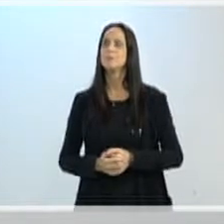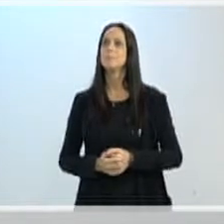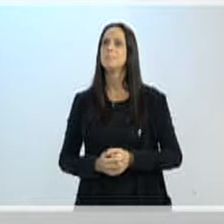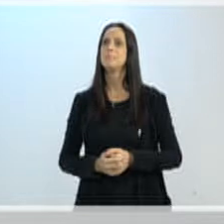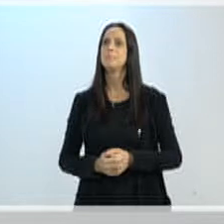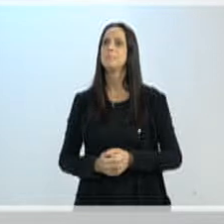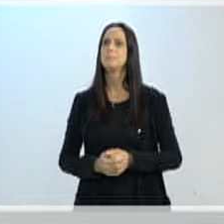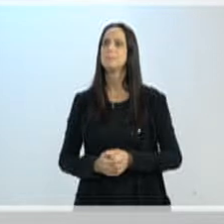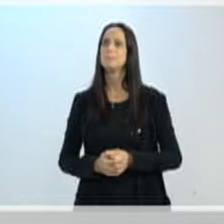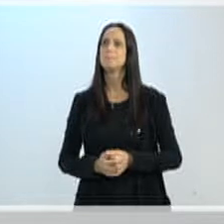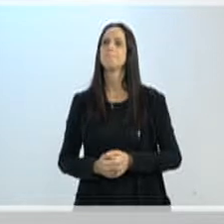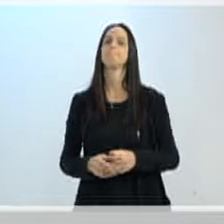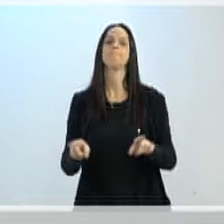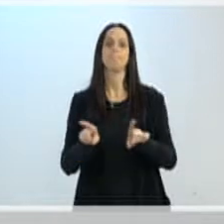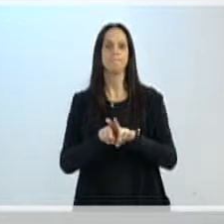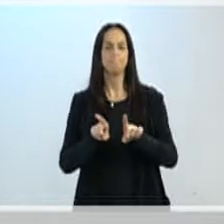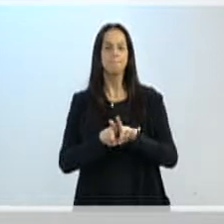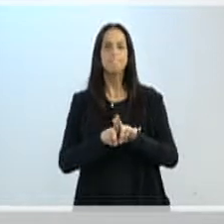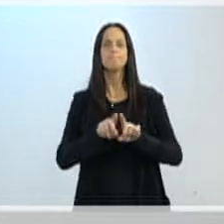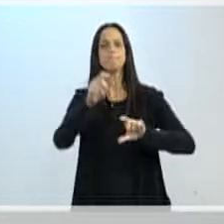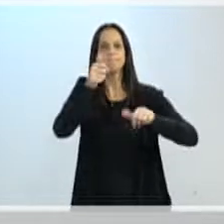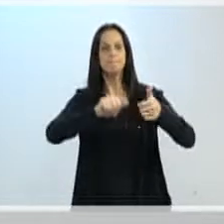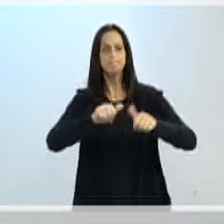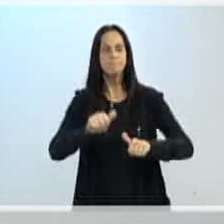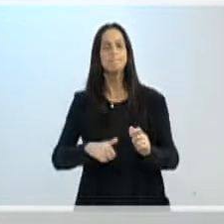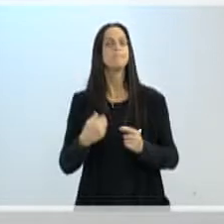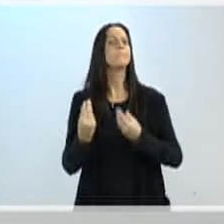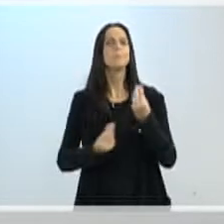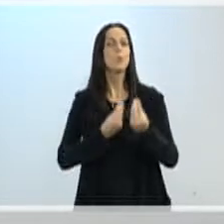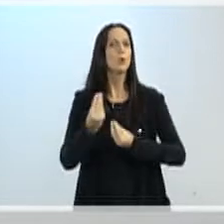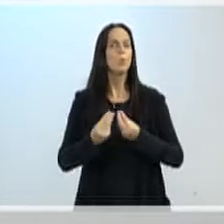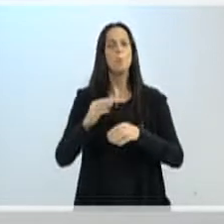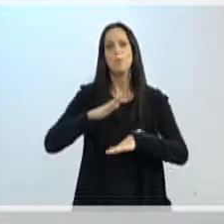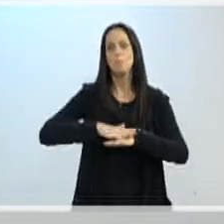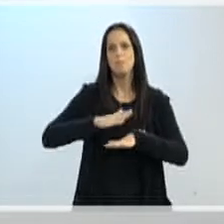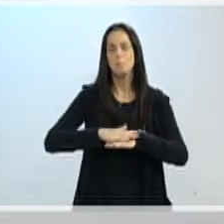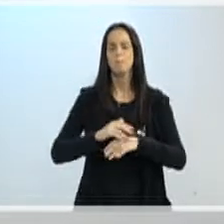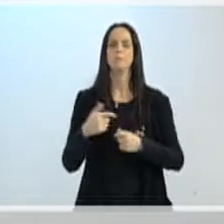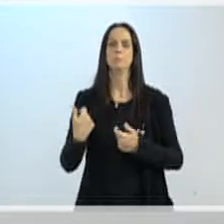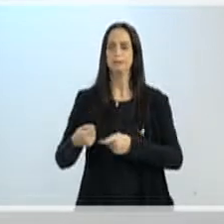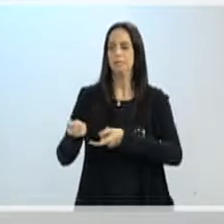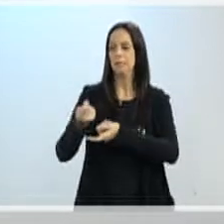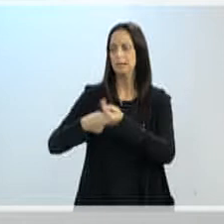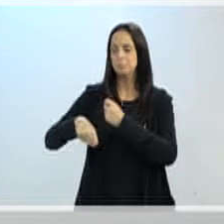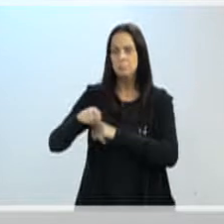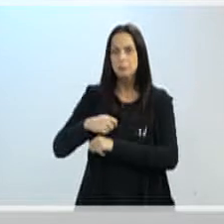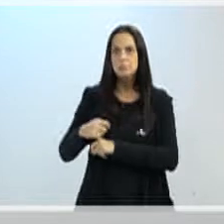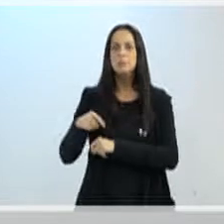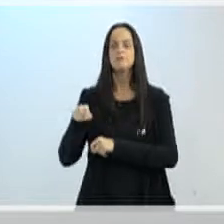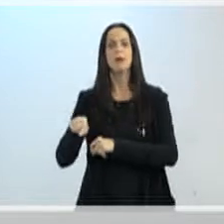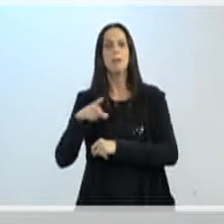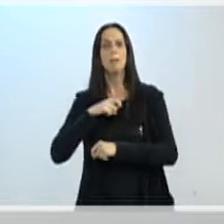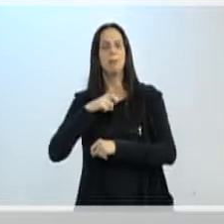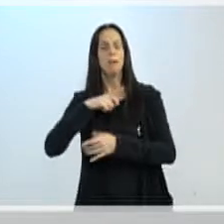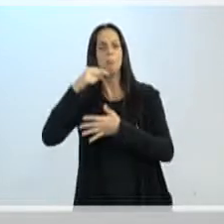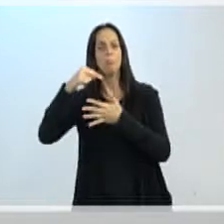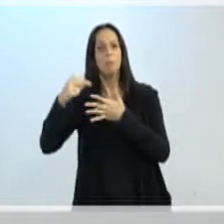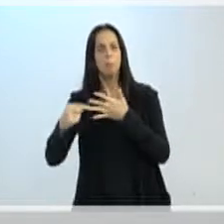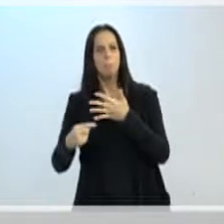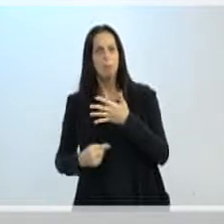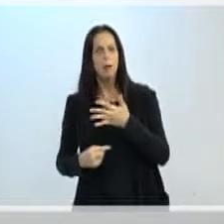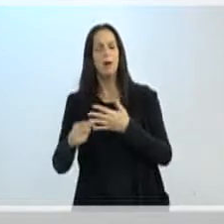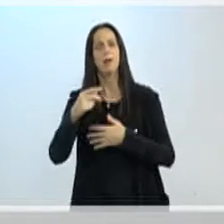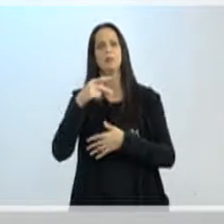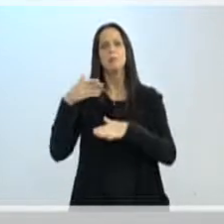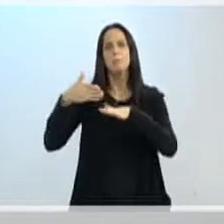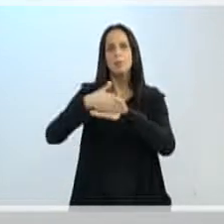A revisão prescinde de uma tomada de inúmeros procedimentos administrativos, que implicarão, inclusive, em uma série de participações. Ou